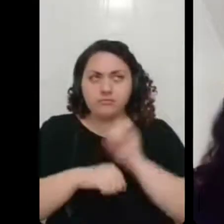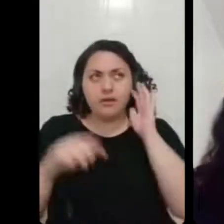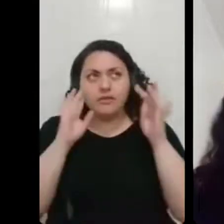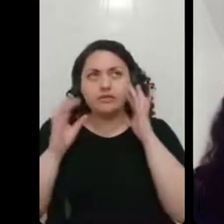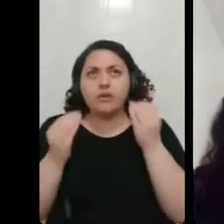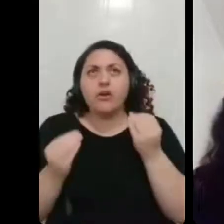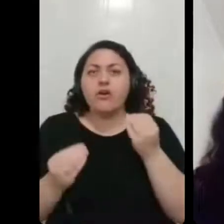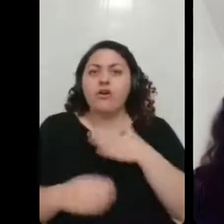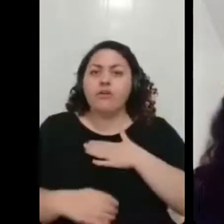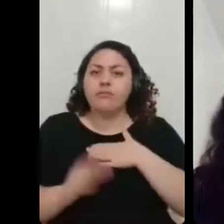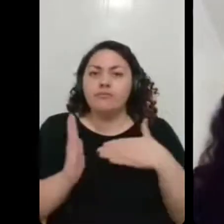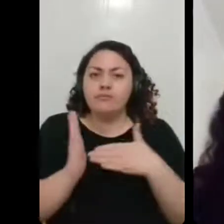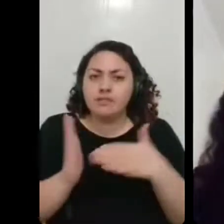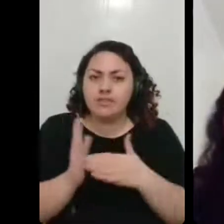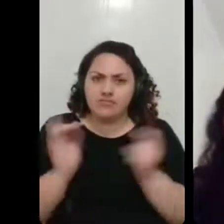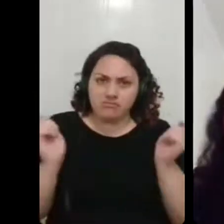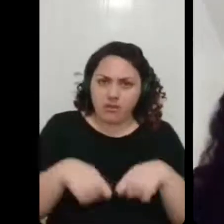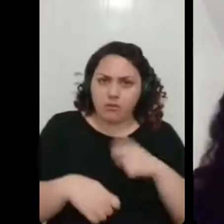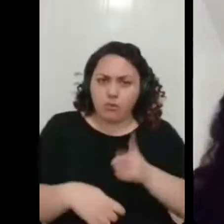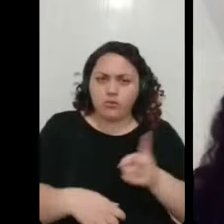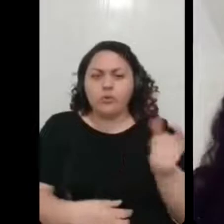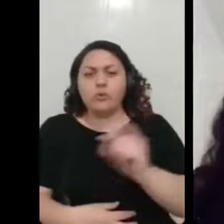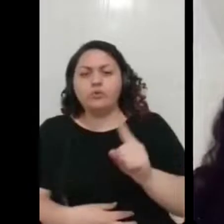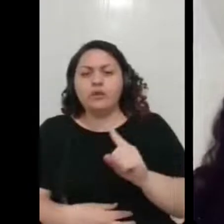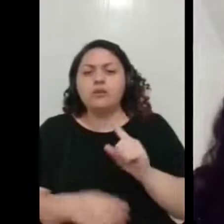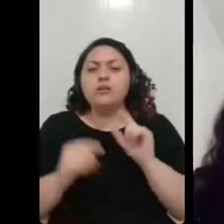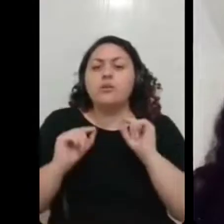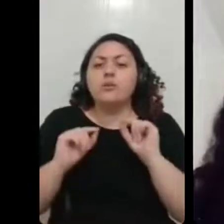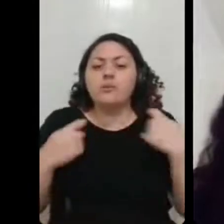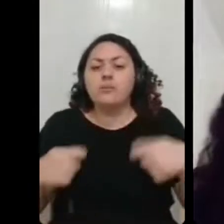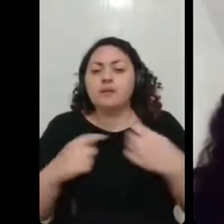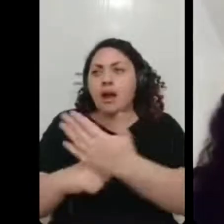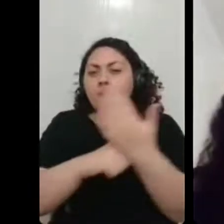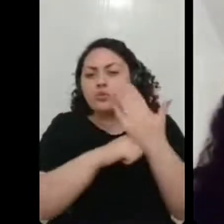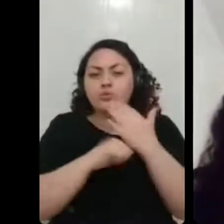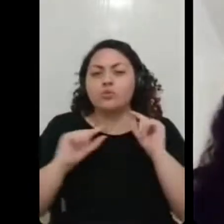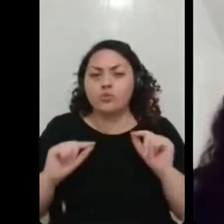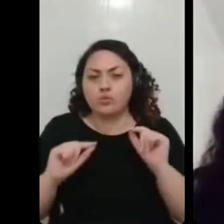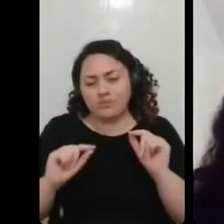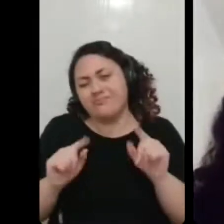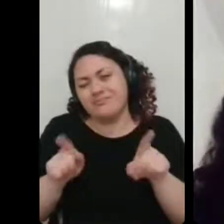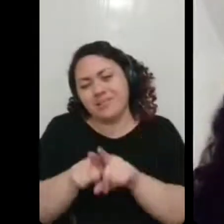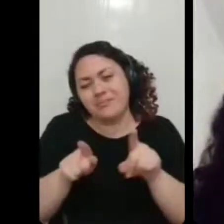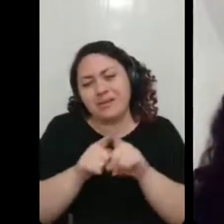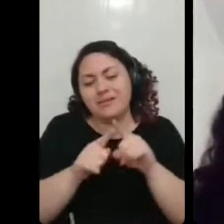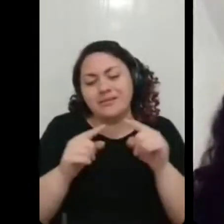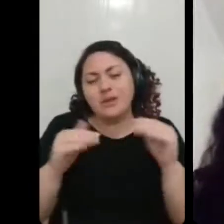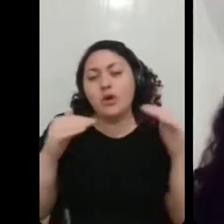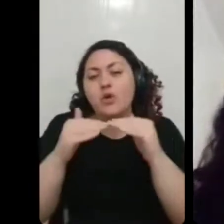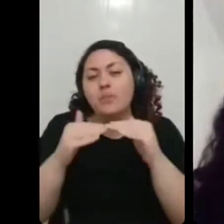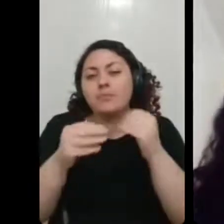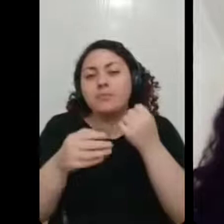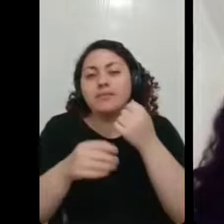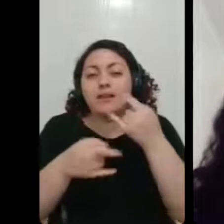Como que a gente pode seguir ou não? Que tipo de ajuda a gente realmente precisa? Acho que tem um pouco a ver também com a live anterior de autocompaixão.